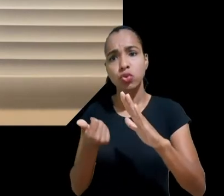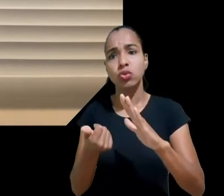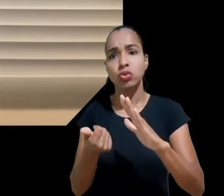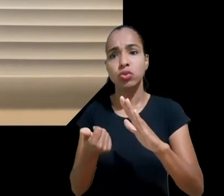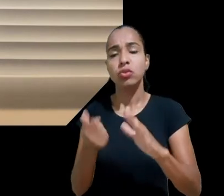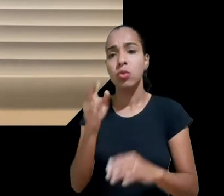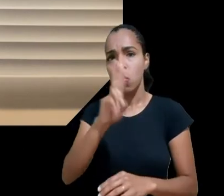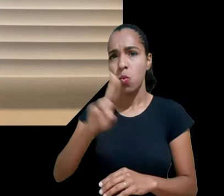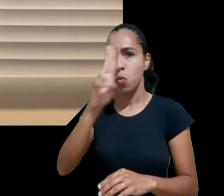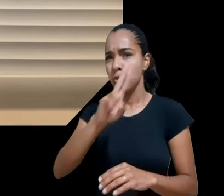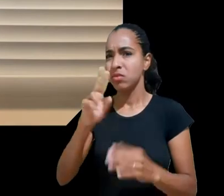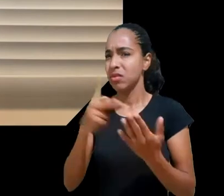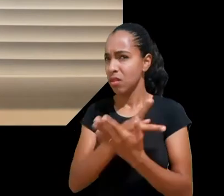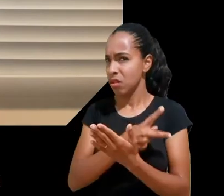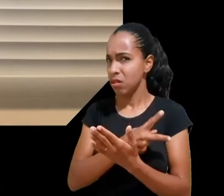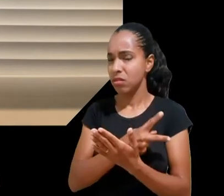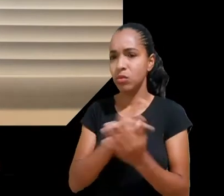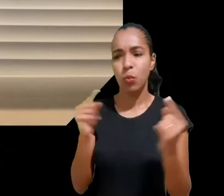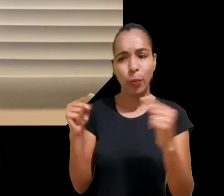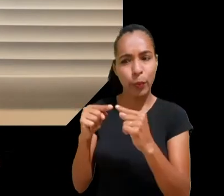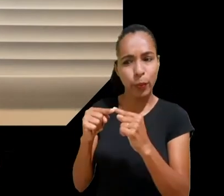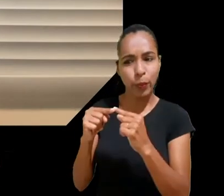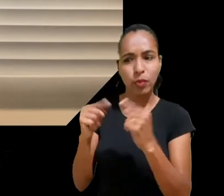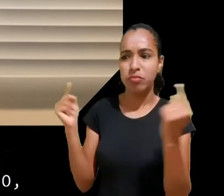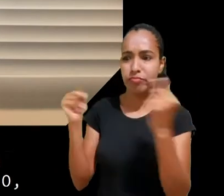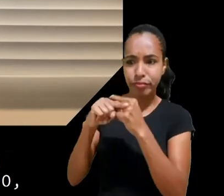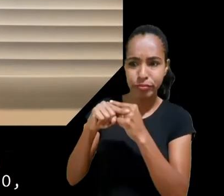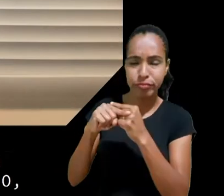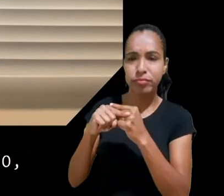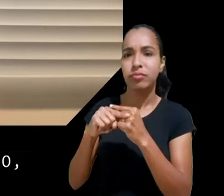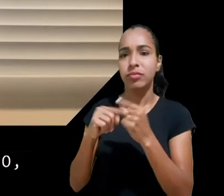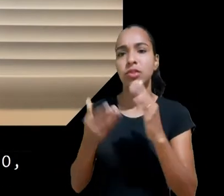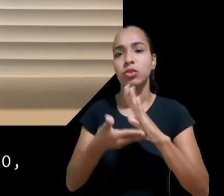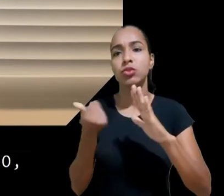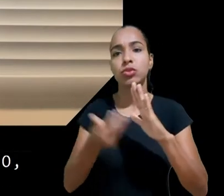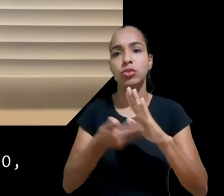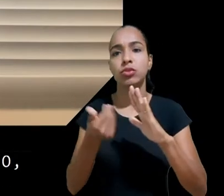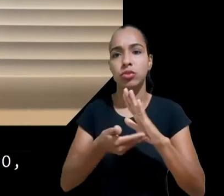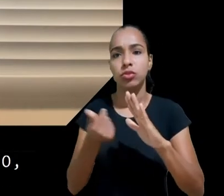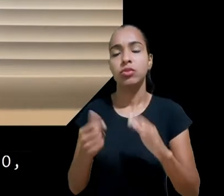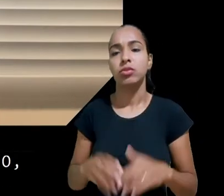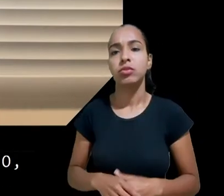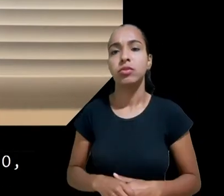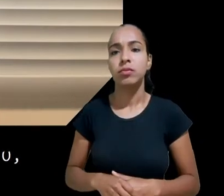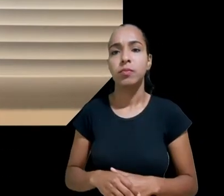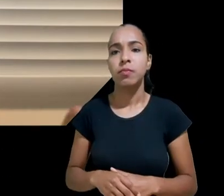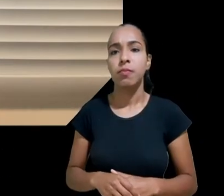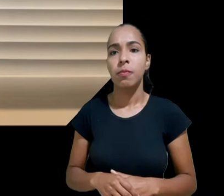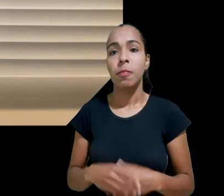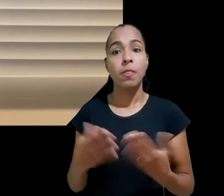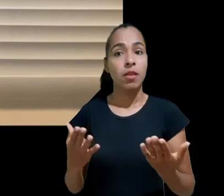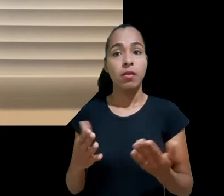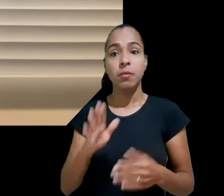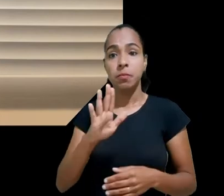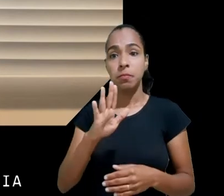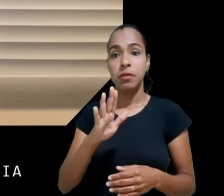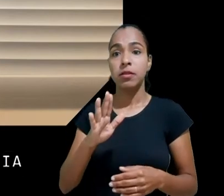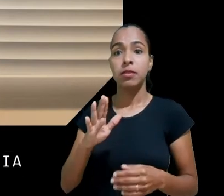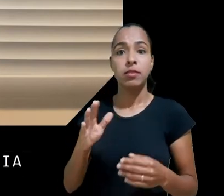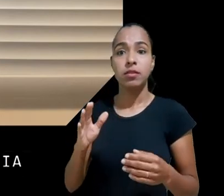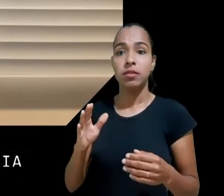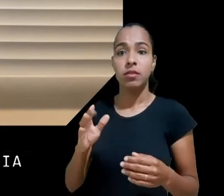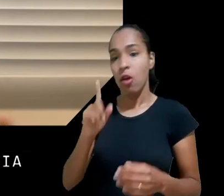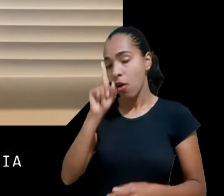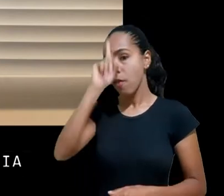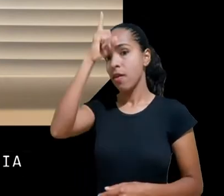falando aqui de uma solução absolutamente originária ou inovadora, apenas estamos dizendo, olha, muito desse ferramental